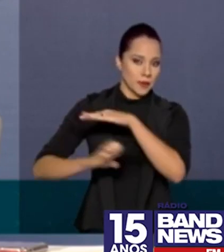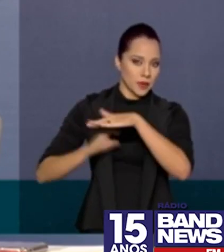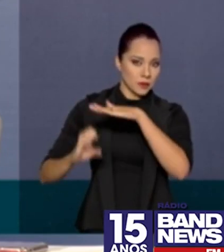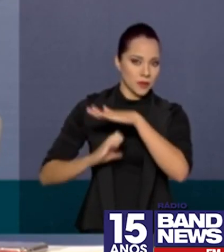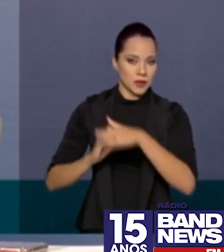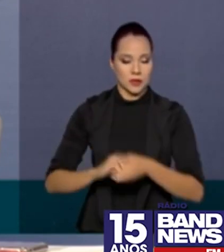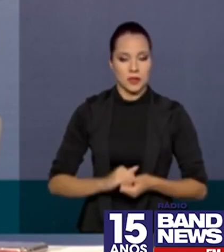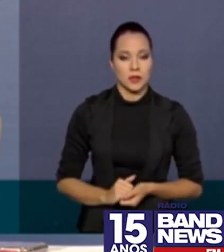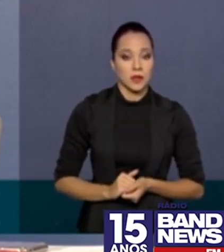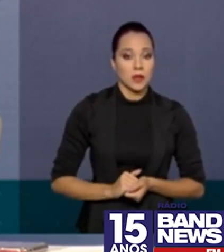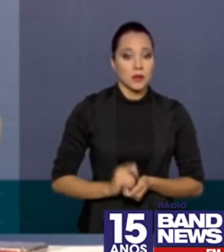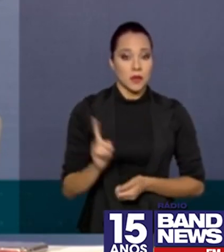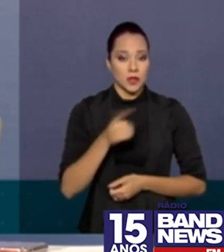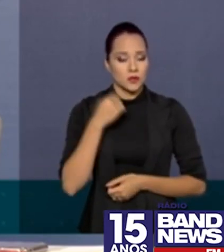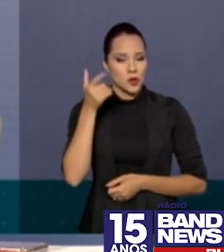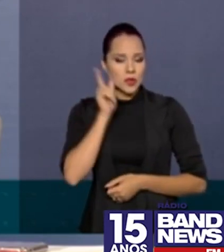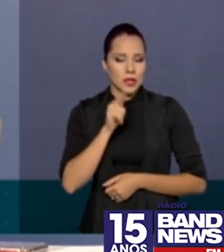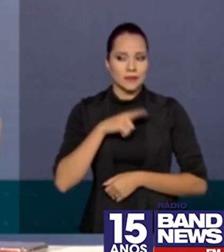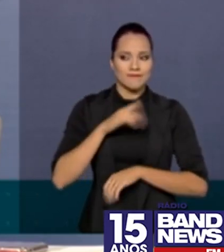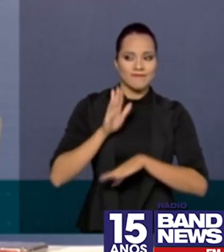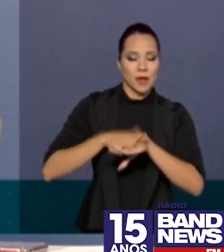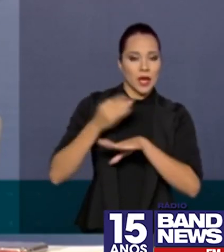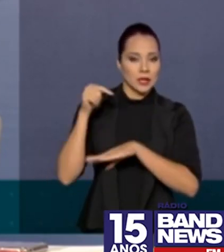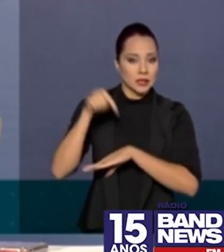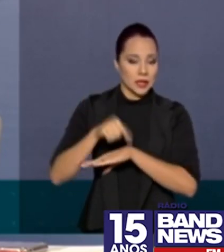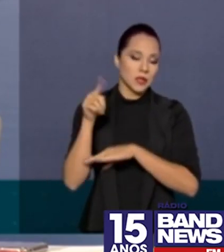para que a gente possa viabilizar mais essa opção.